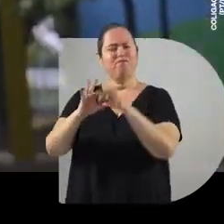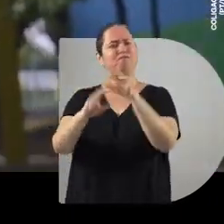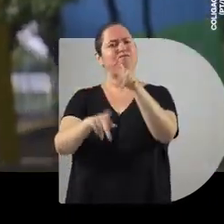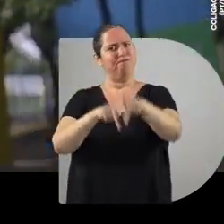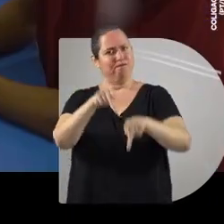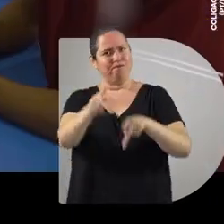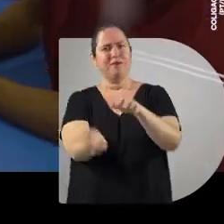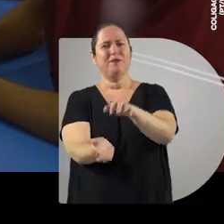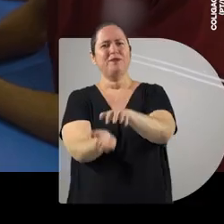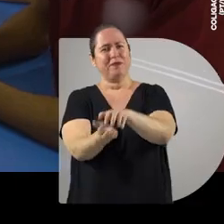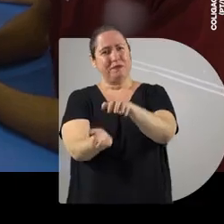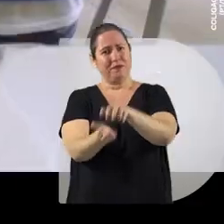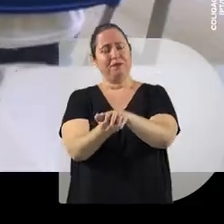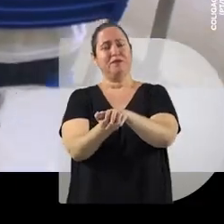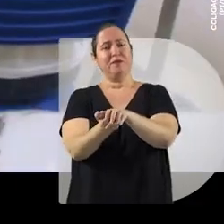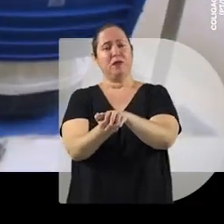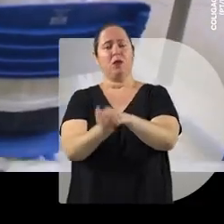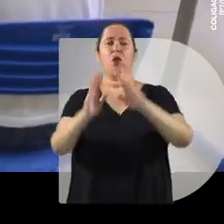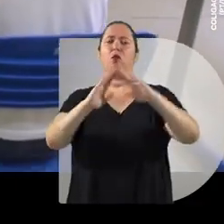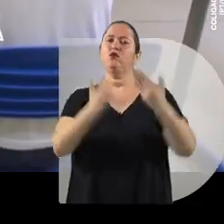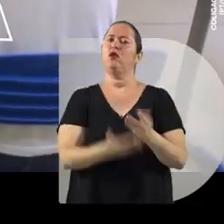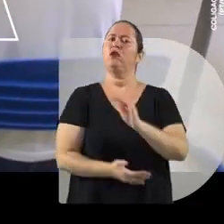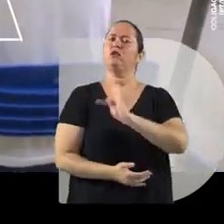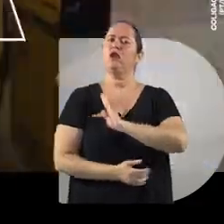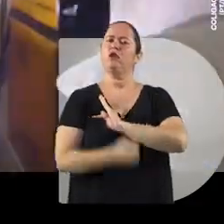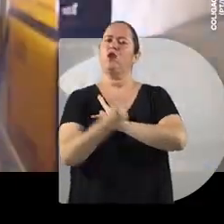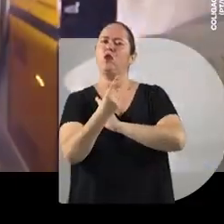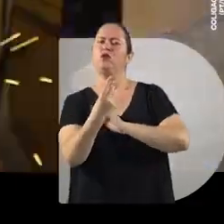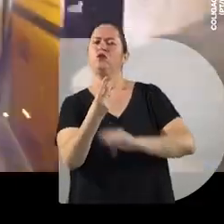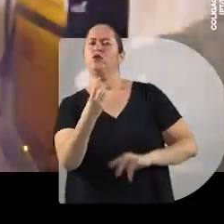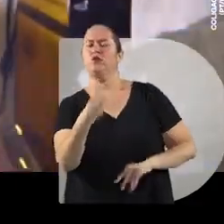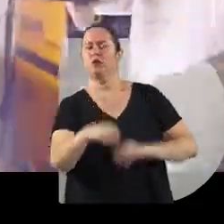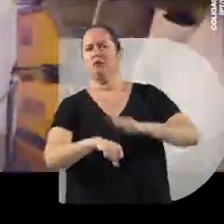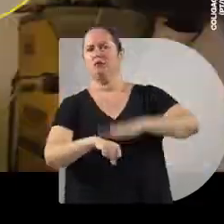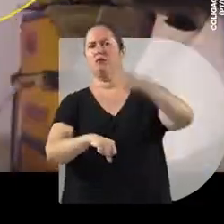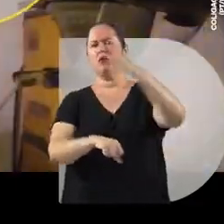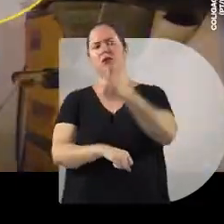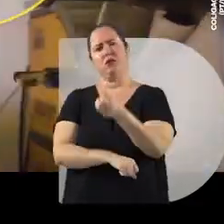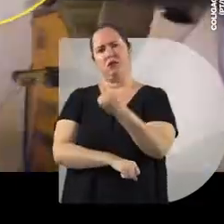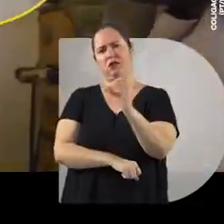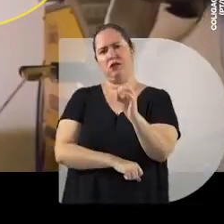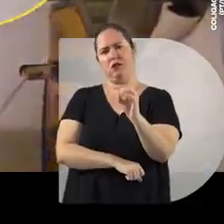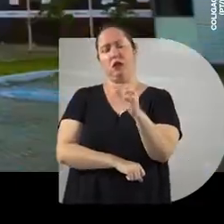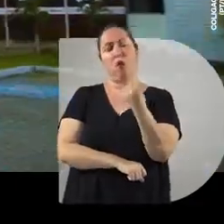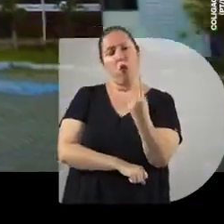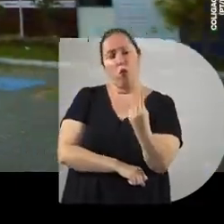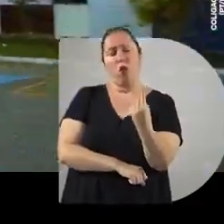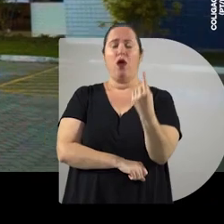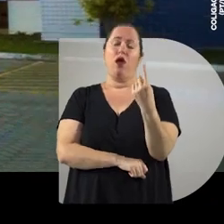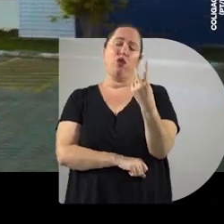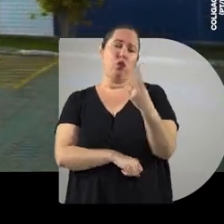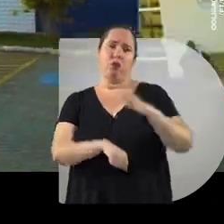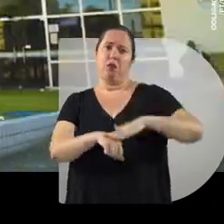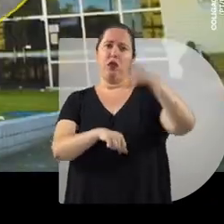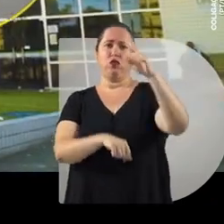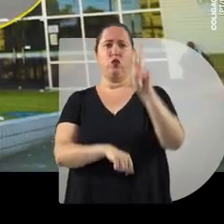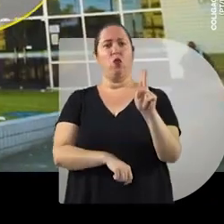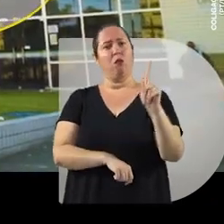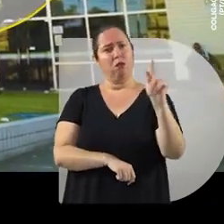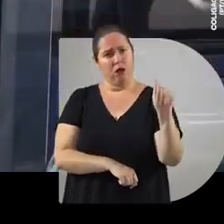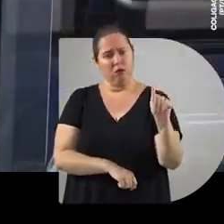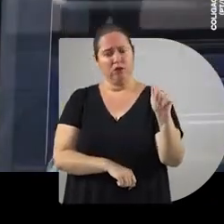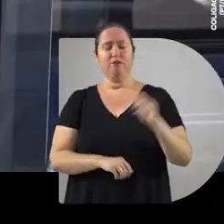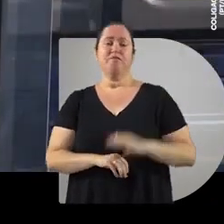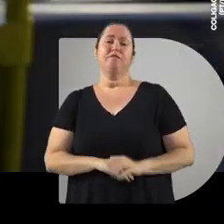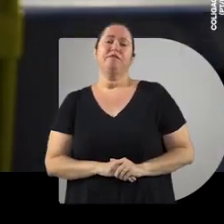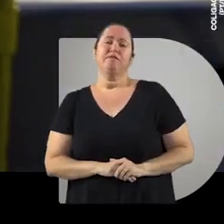Popular fez em Pernambuco. Pode ser uma escola técnica, duas, mais de 60, uma UPA ou até mais de